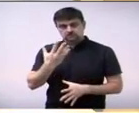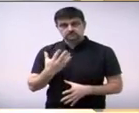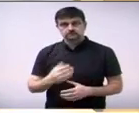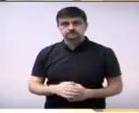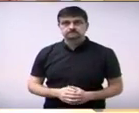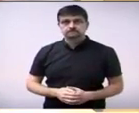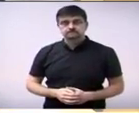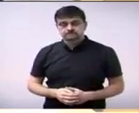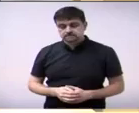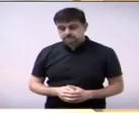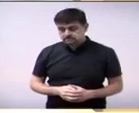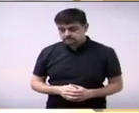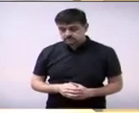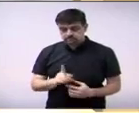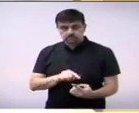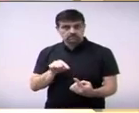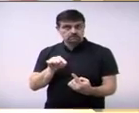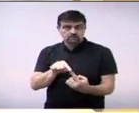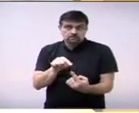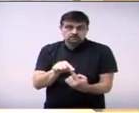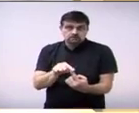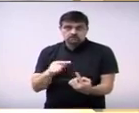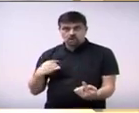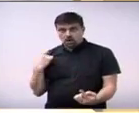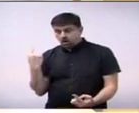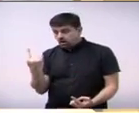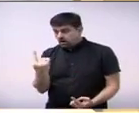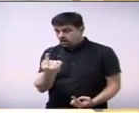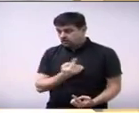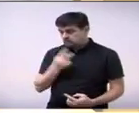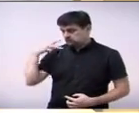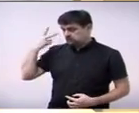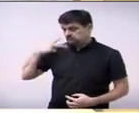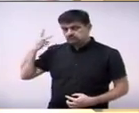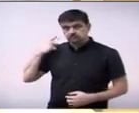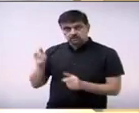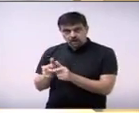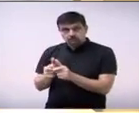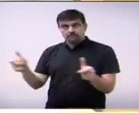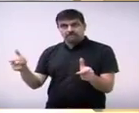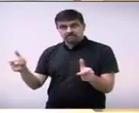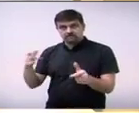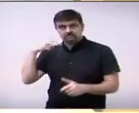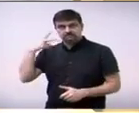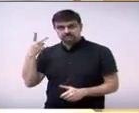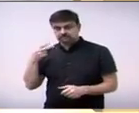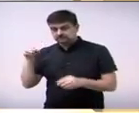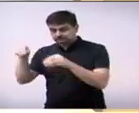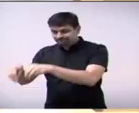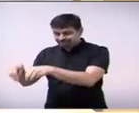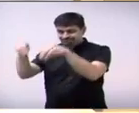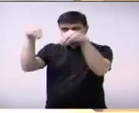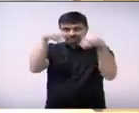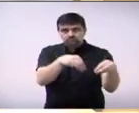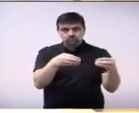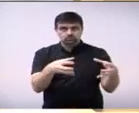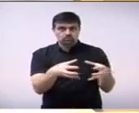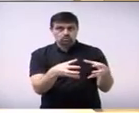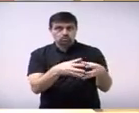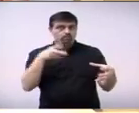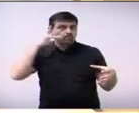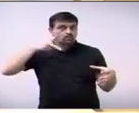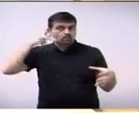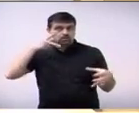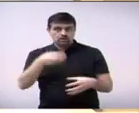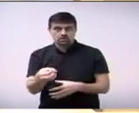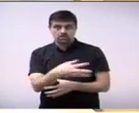para que todos nós, quem trocou de partido, que foi a maioria de nós que trocamos de partido, pudéssemos trocar